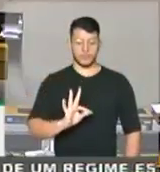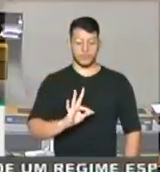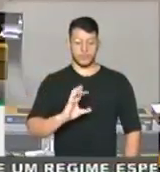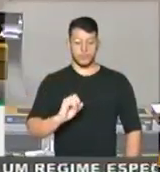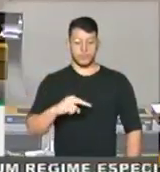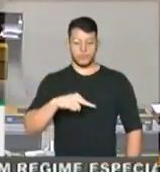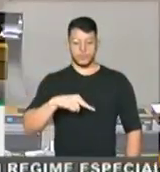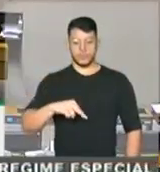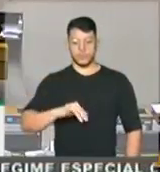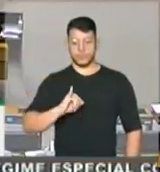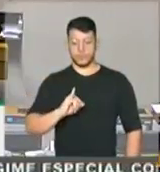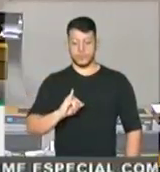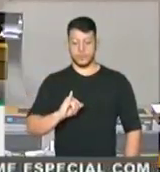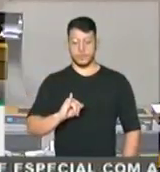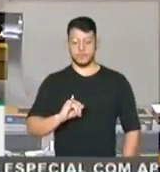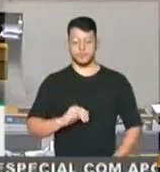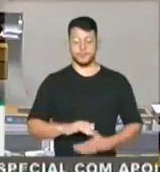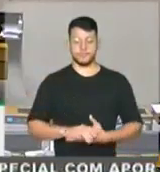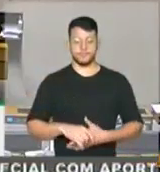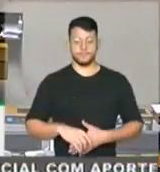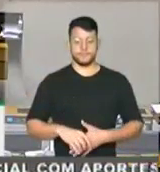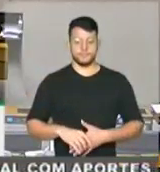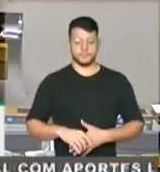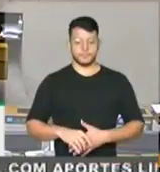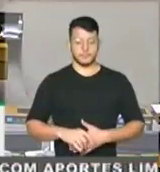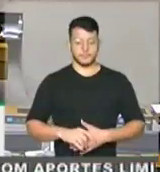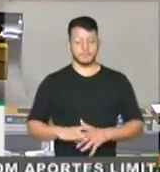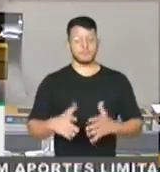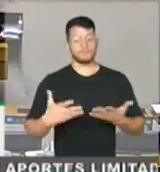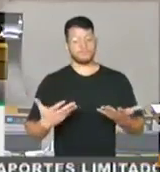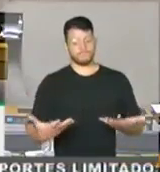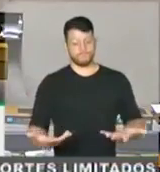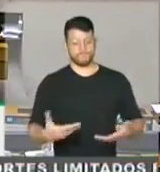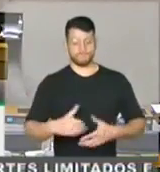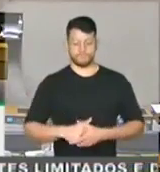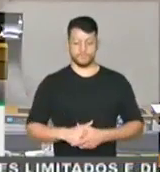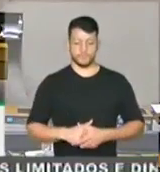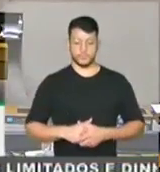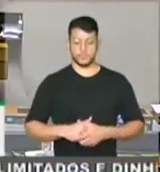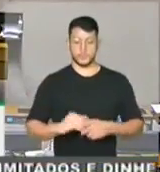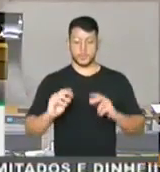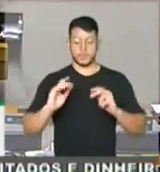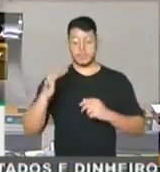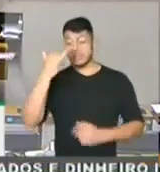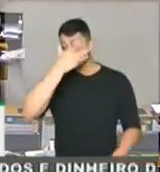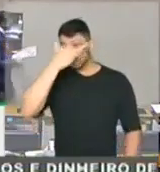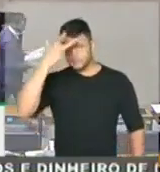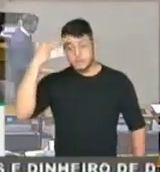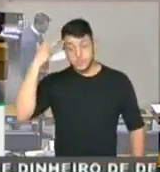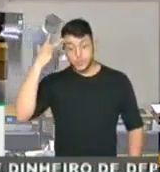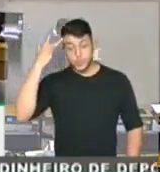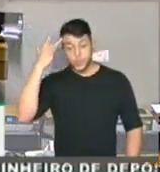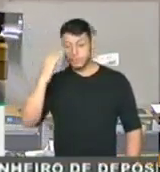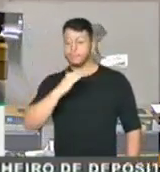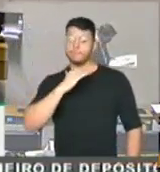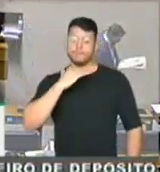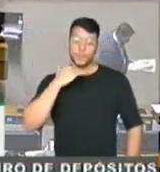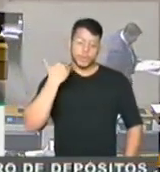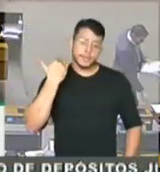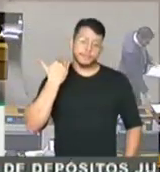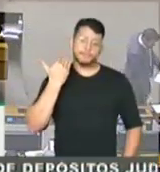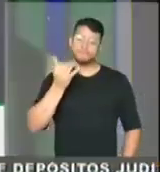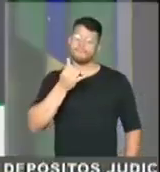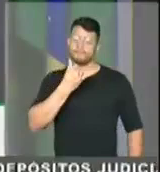Como não lamentar a morte de seres humanos? Como não lamentar